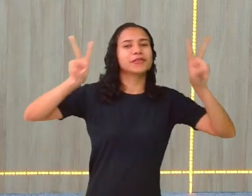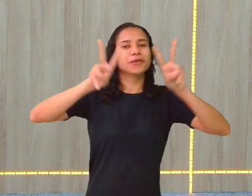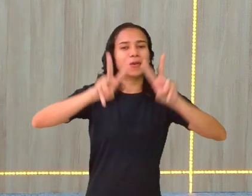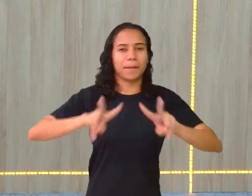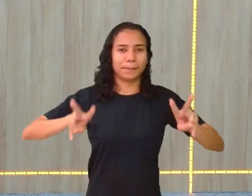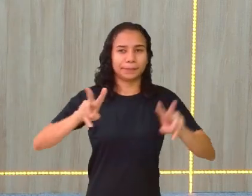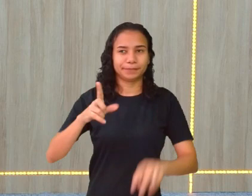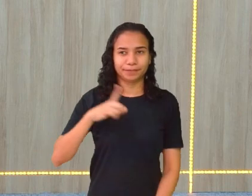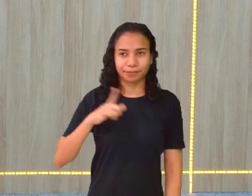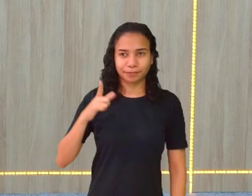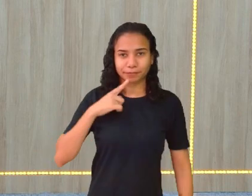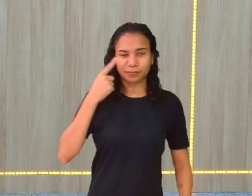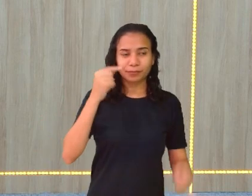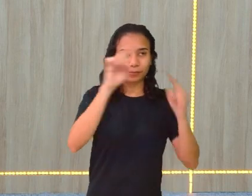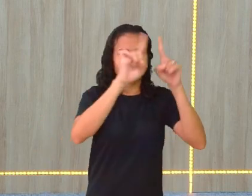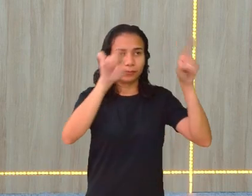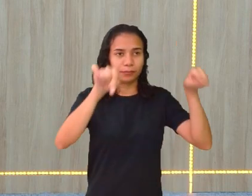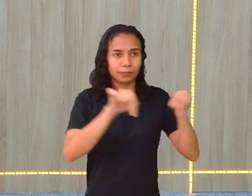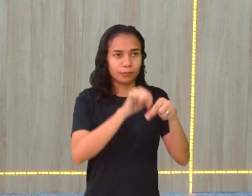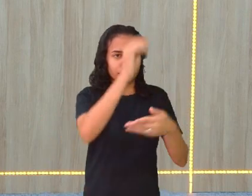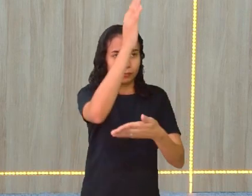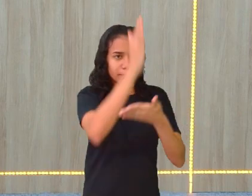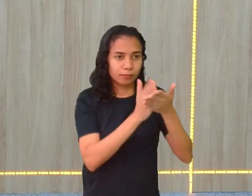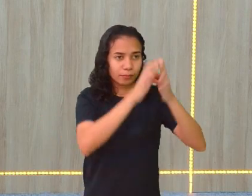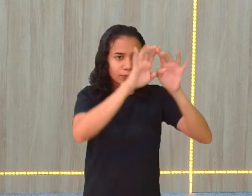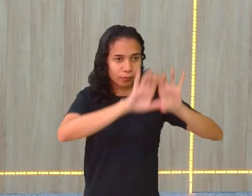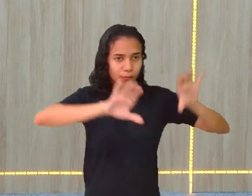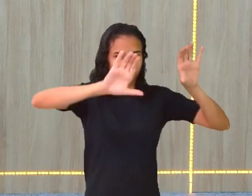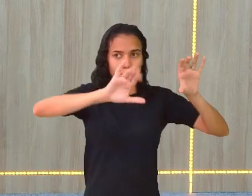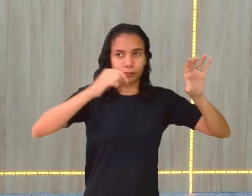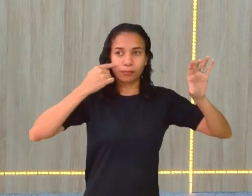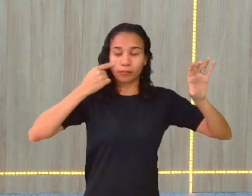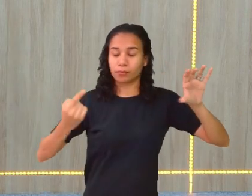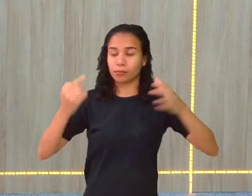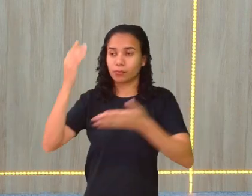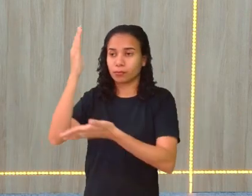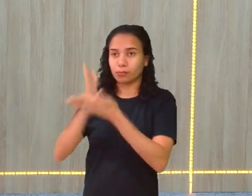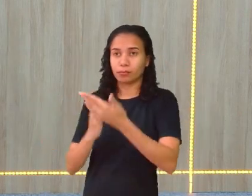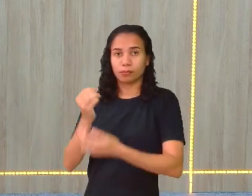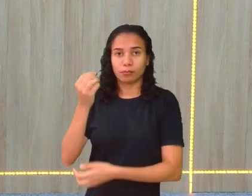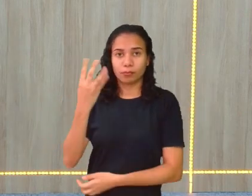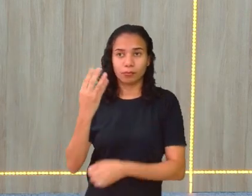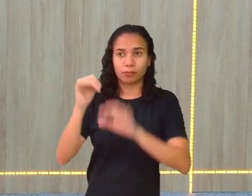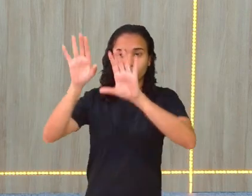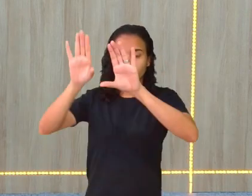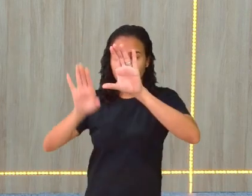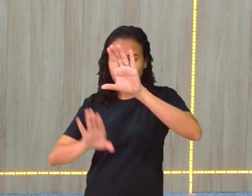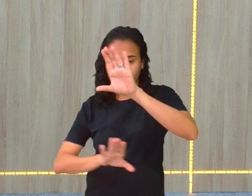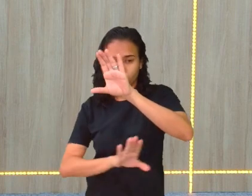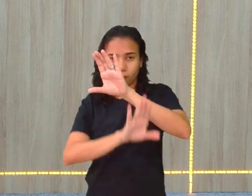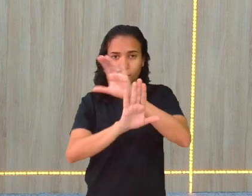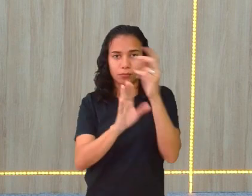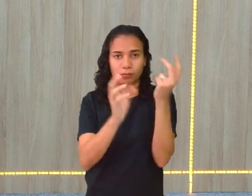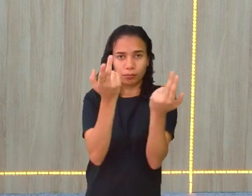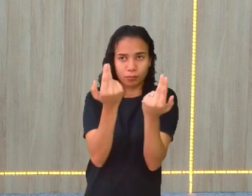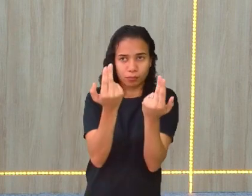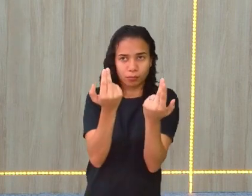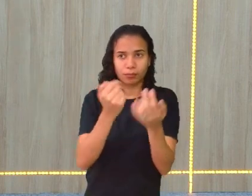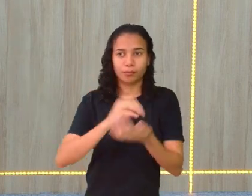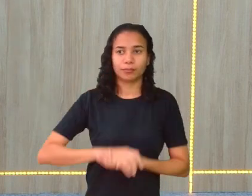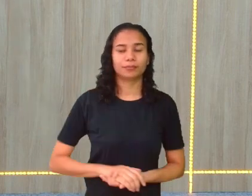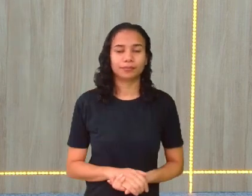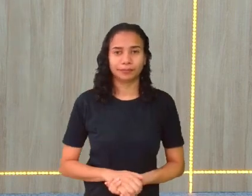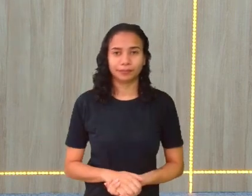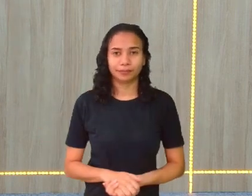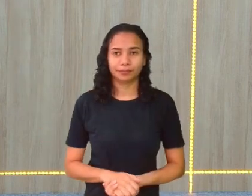Olha, dividi em 2, peguei 1 de 2. Dividi em 4, peguei 2 de 4.